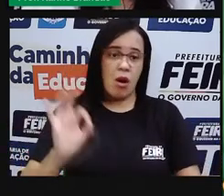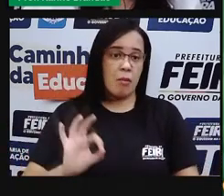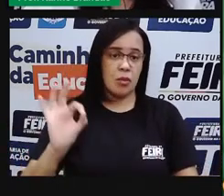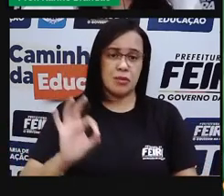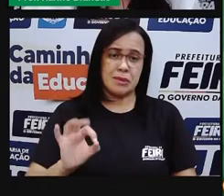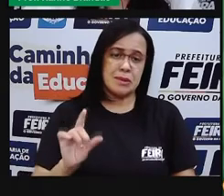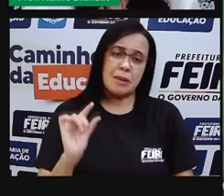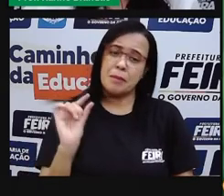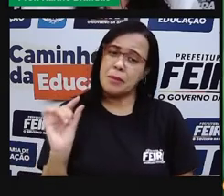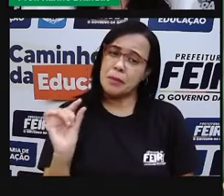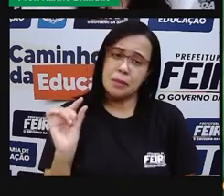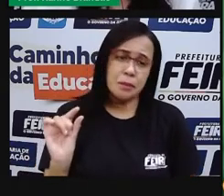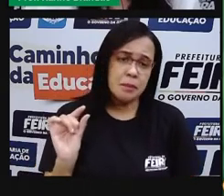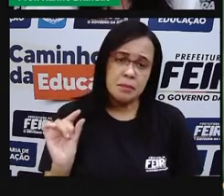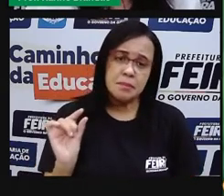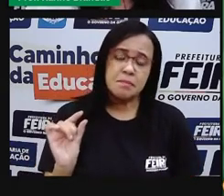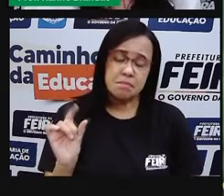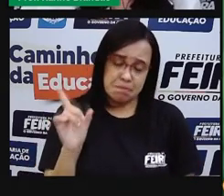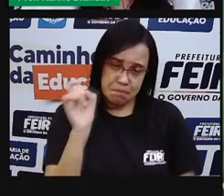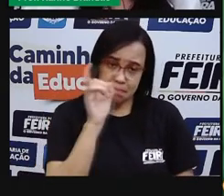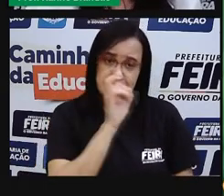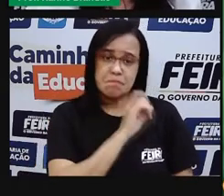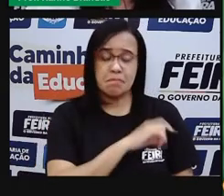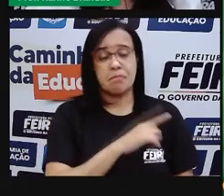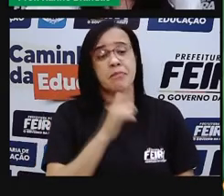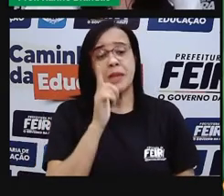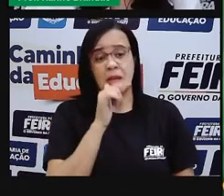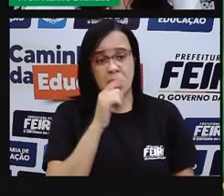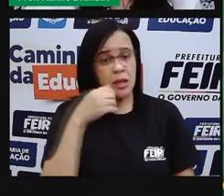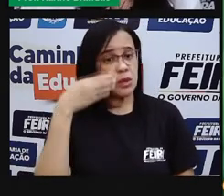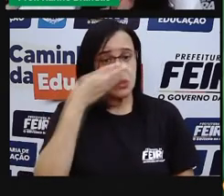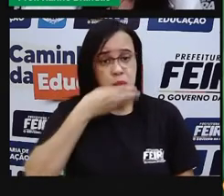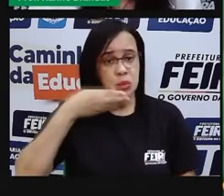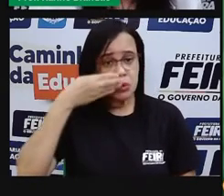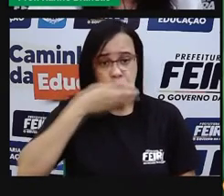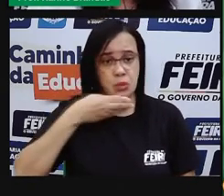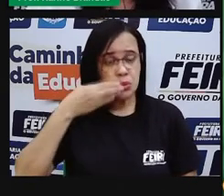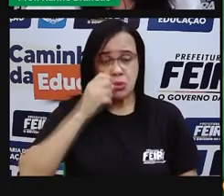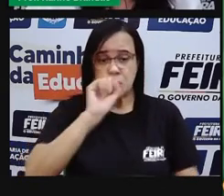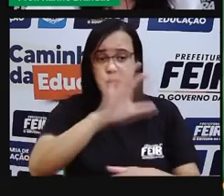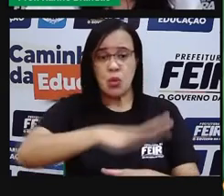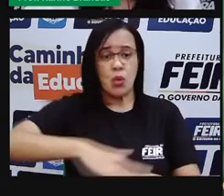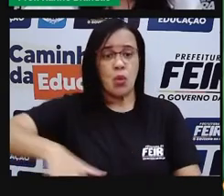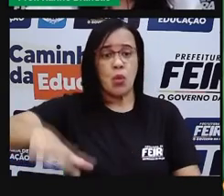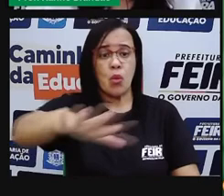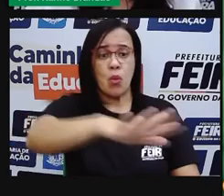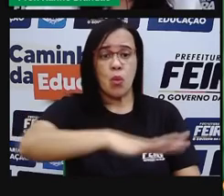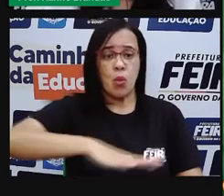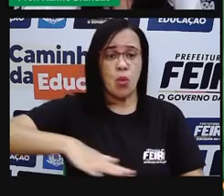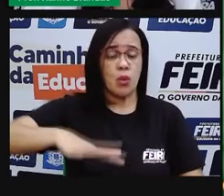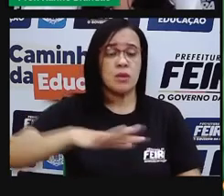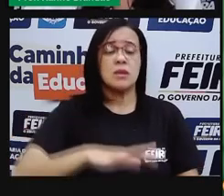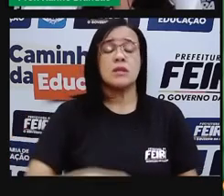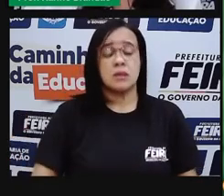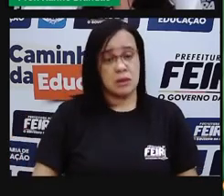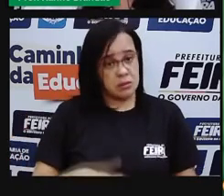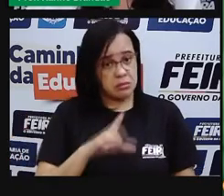é muito pouca água líquida, doce, superficial, que nós temos